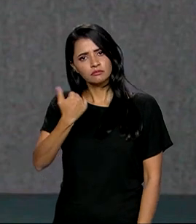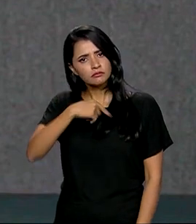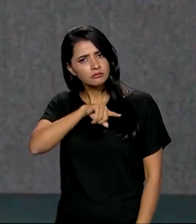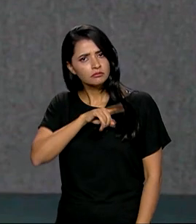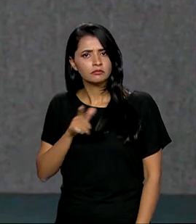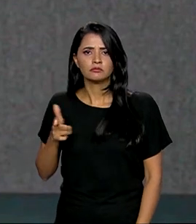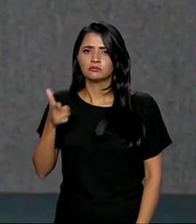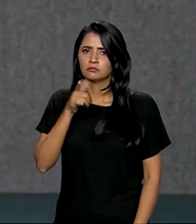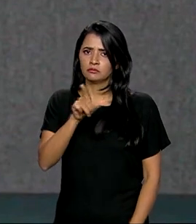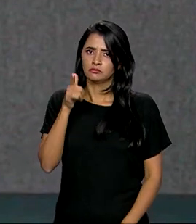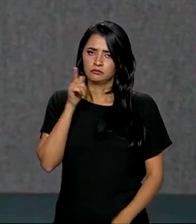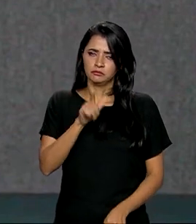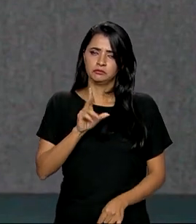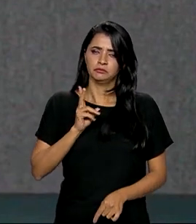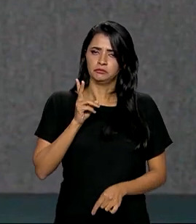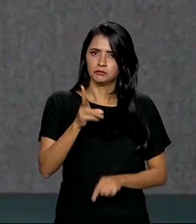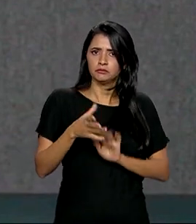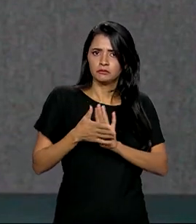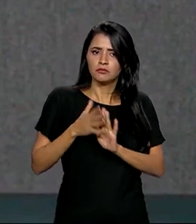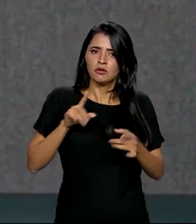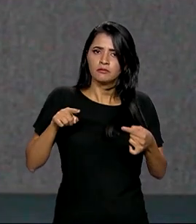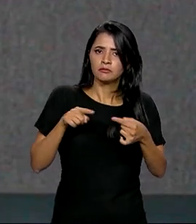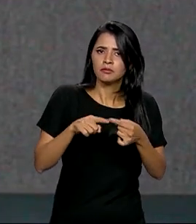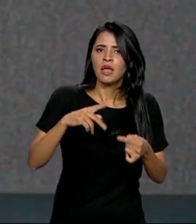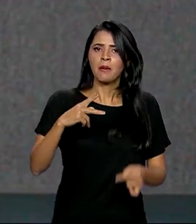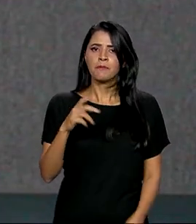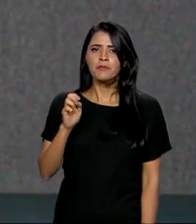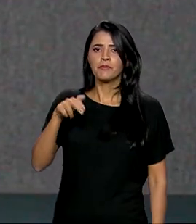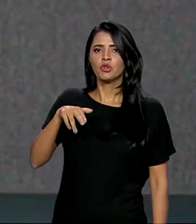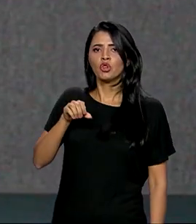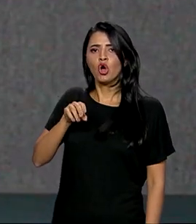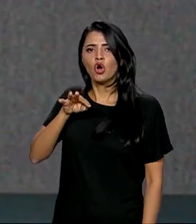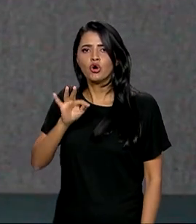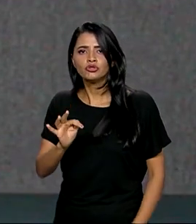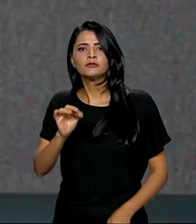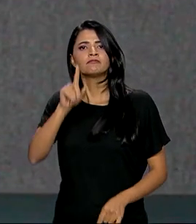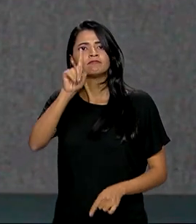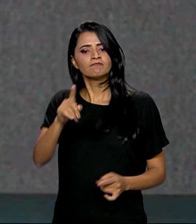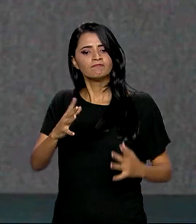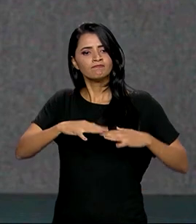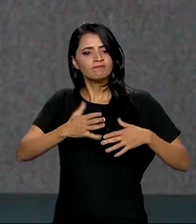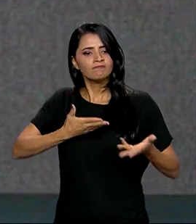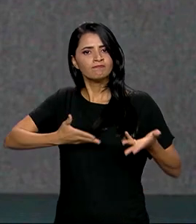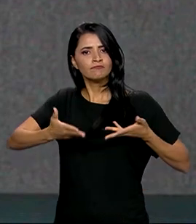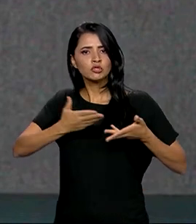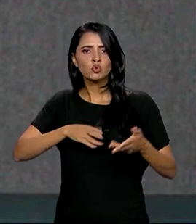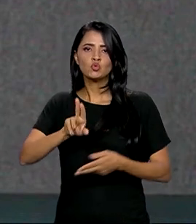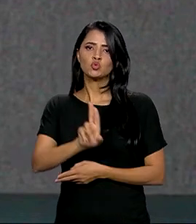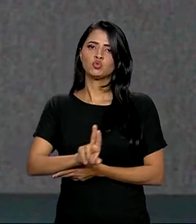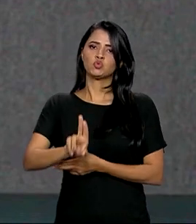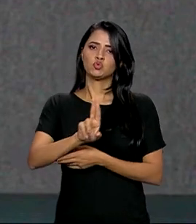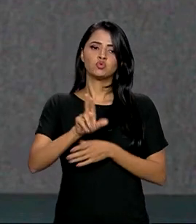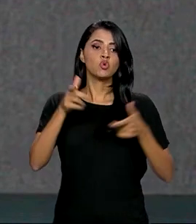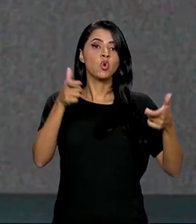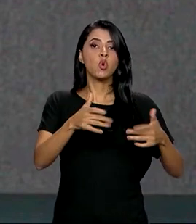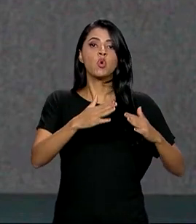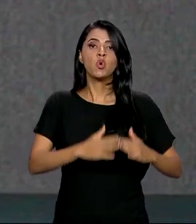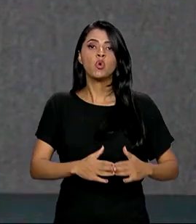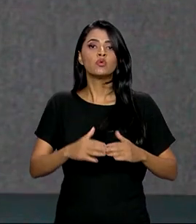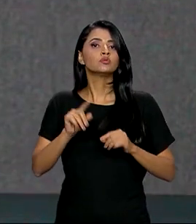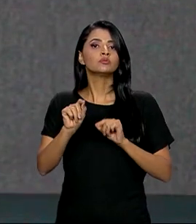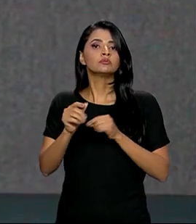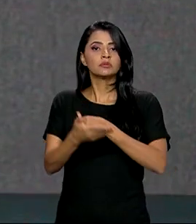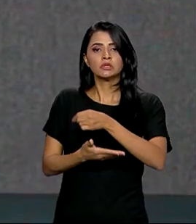conseguir levar a cabo o propósito da PNOT, que é a harmonização dos usos e ocupações a partir